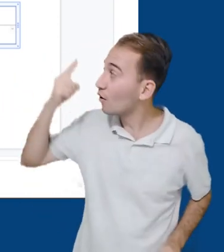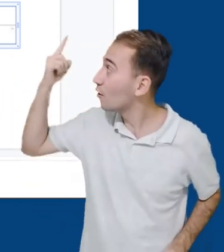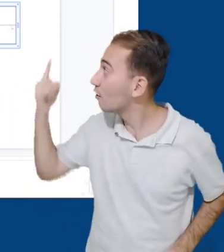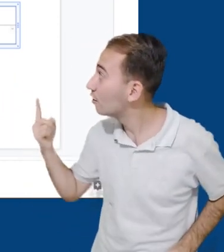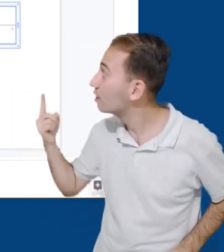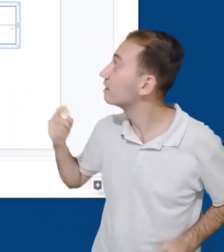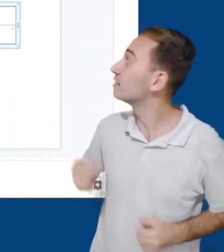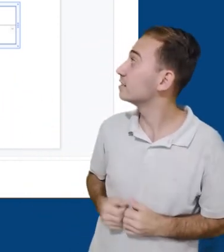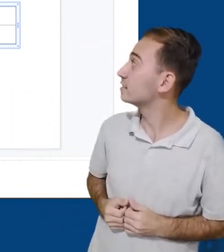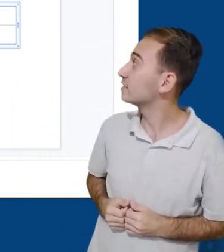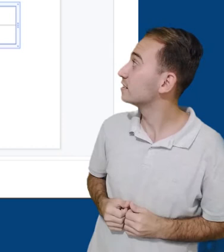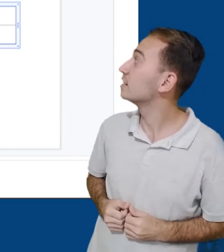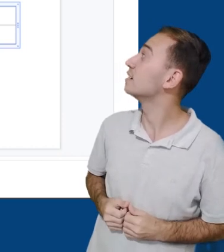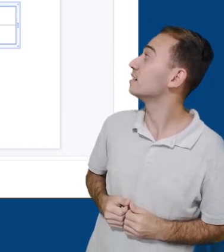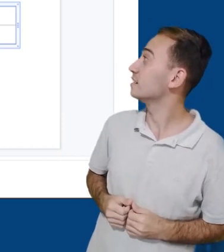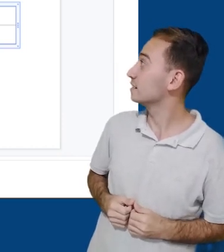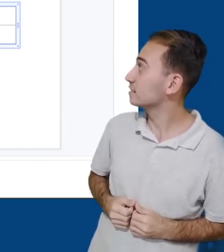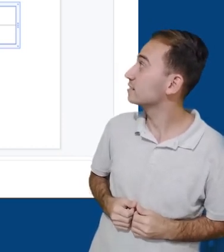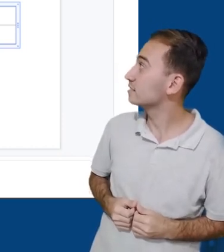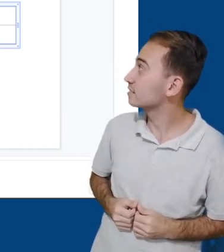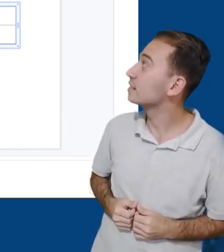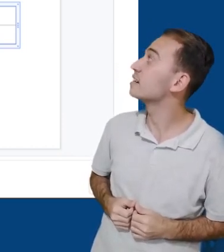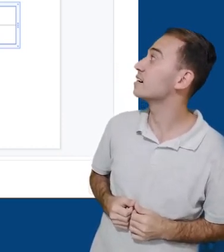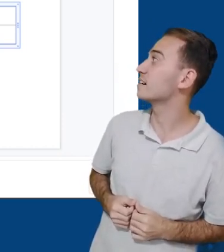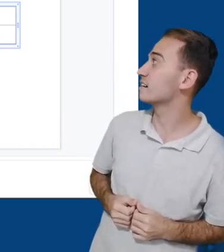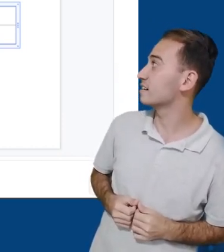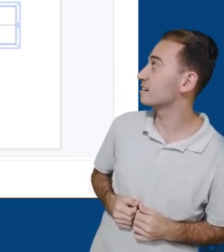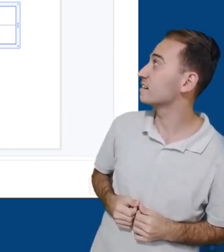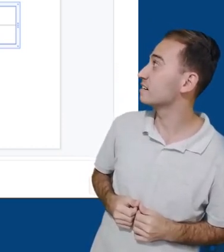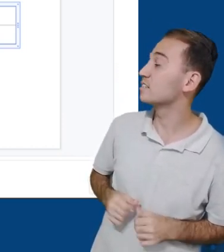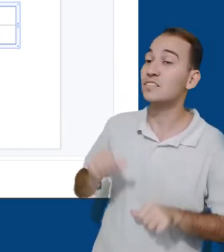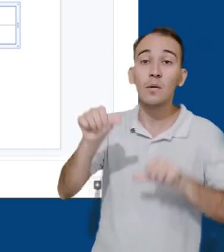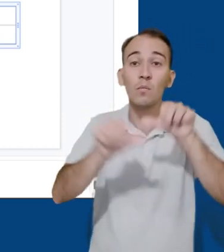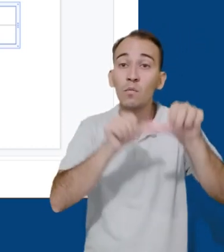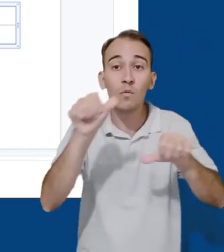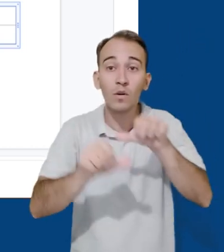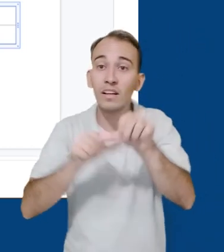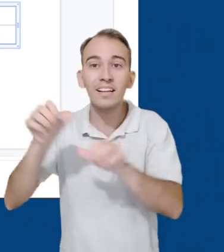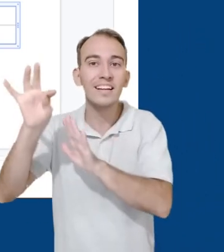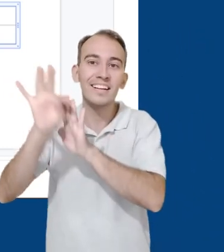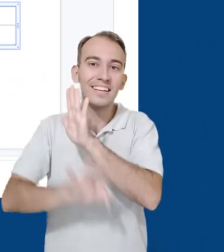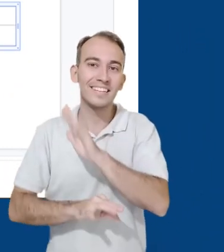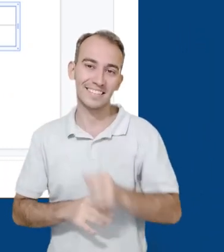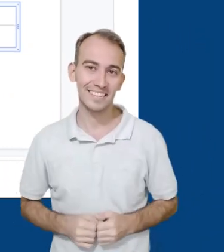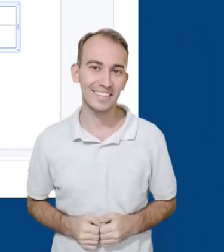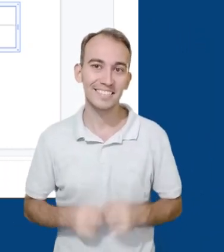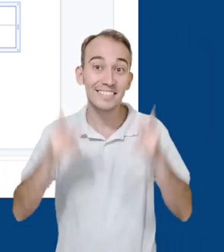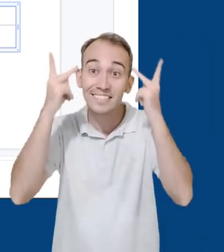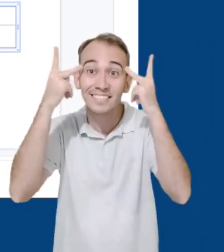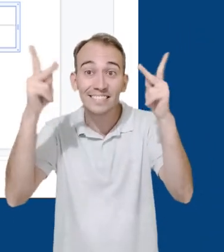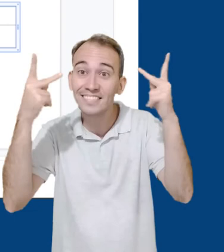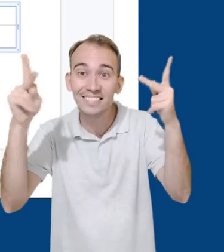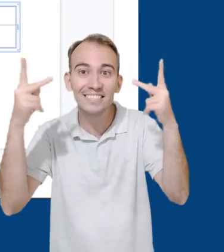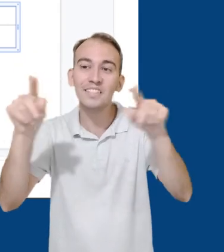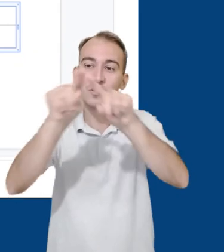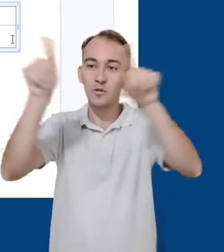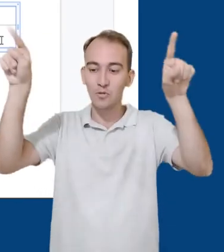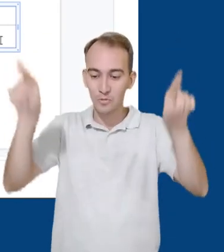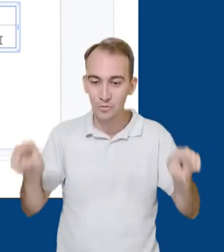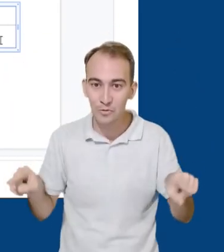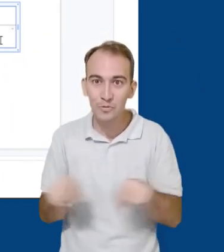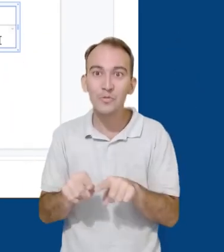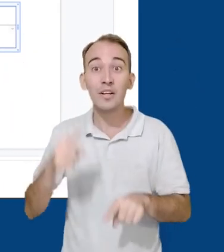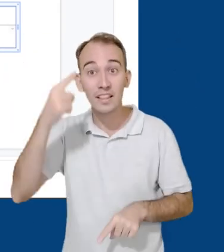editar o texto da tabela, selecione, assim como um texto comum, e altere a edição. Para editar a